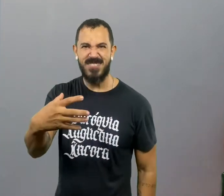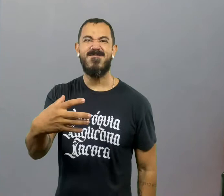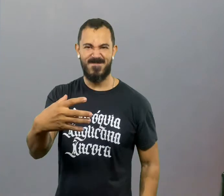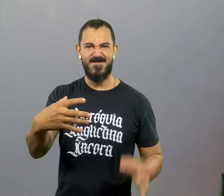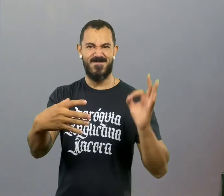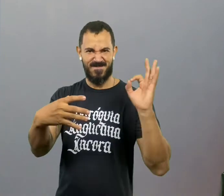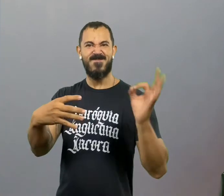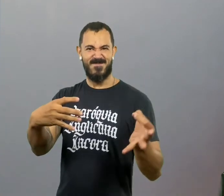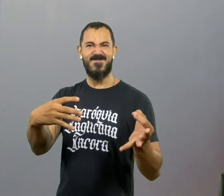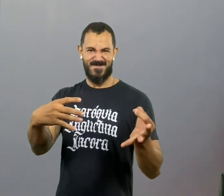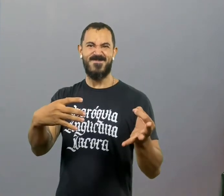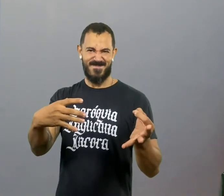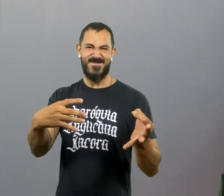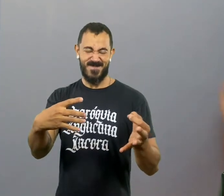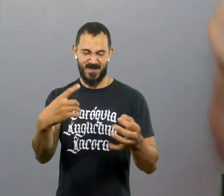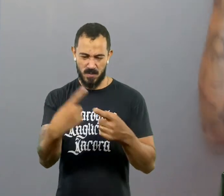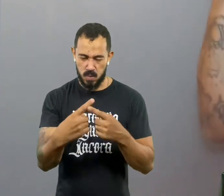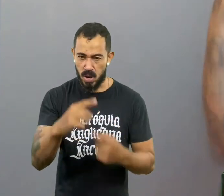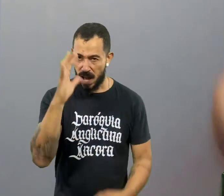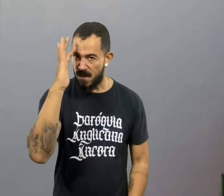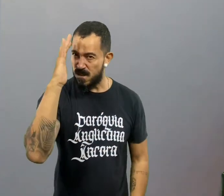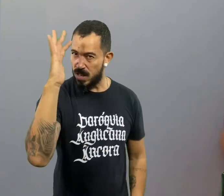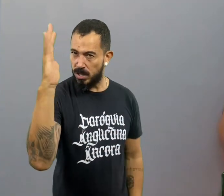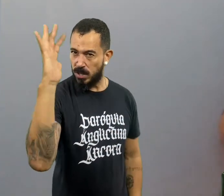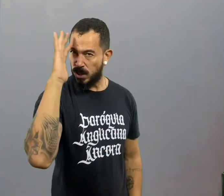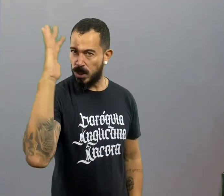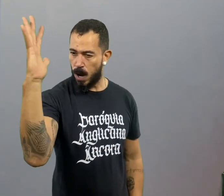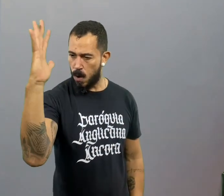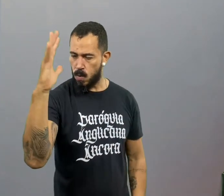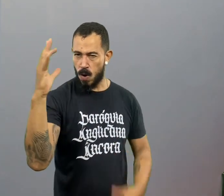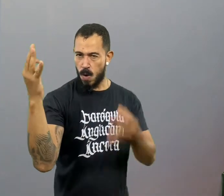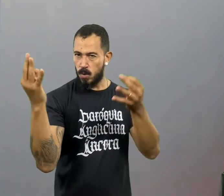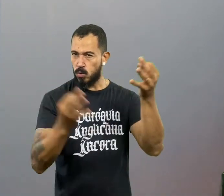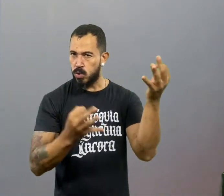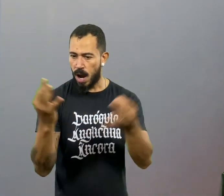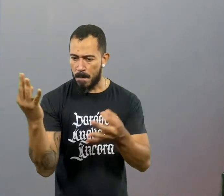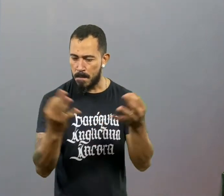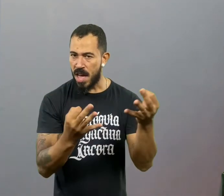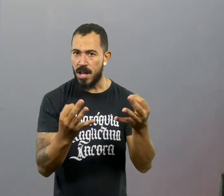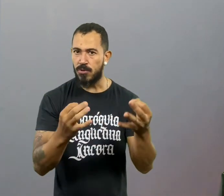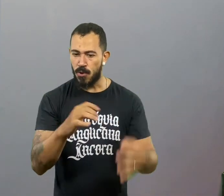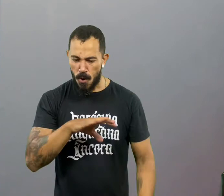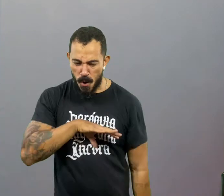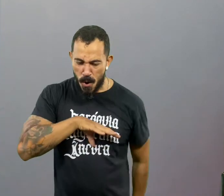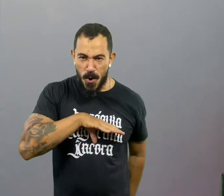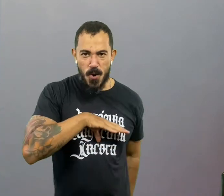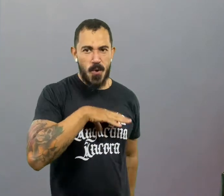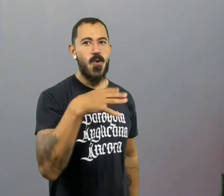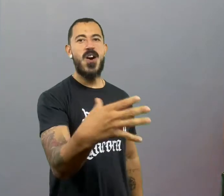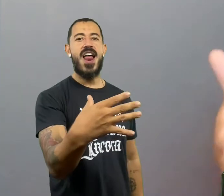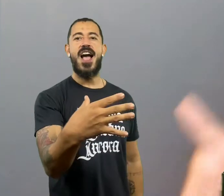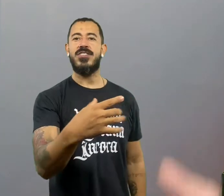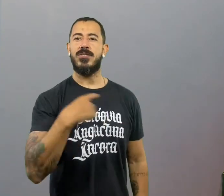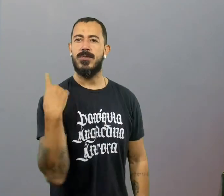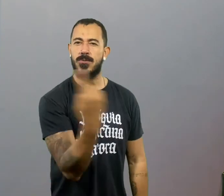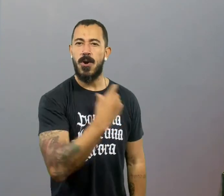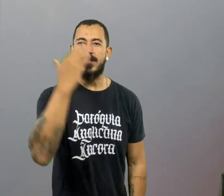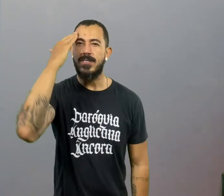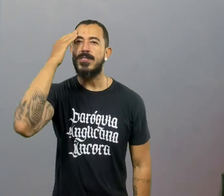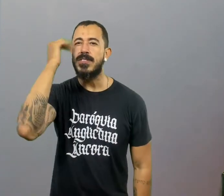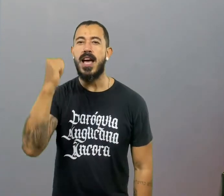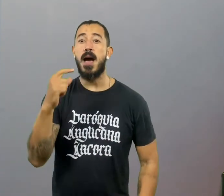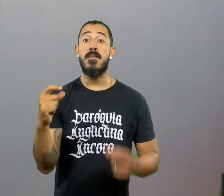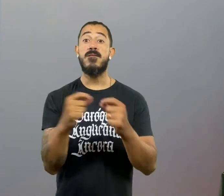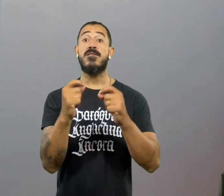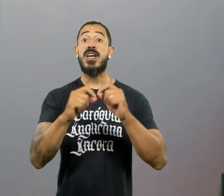fruto da prudência, a coragem que fruto de uma reflexão, de um bom julgamento. Agora, você sabe o que fazer. Então, você precisa ir lá e fazer alguma coisa.